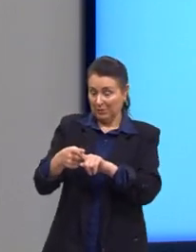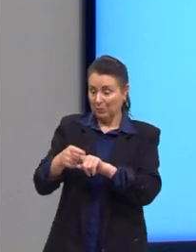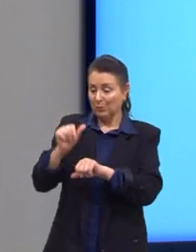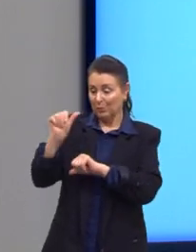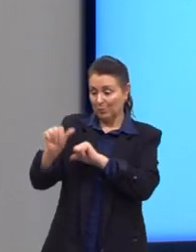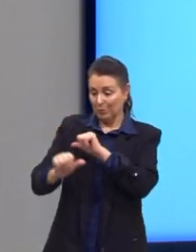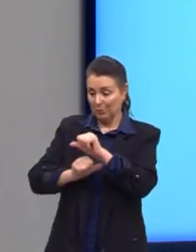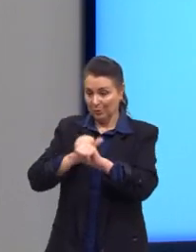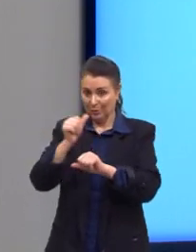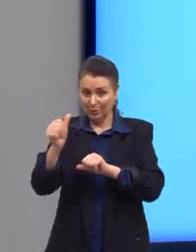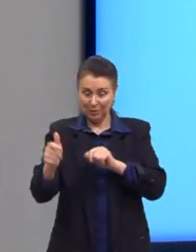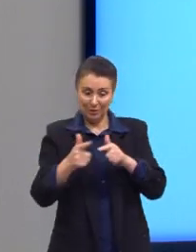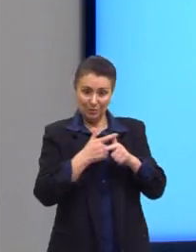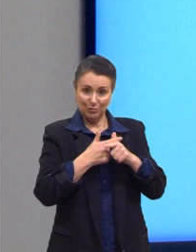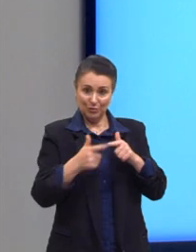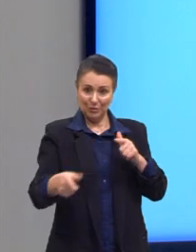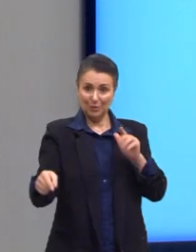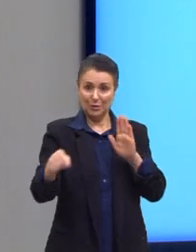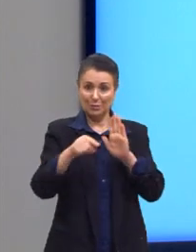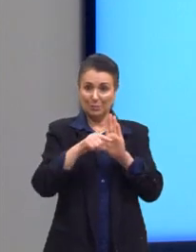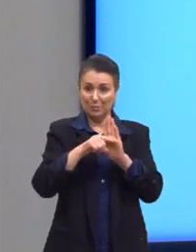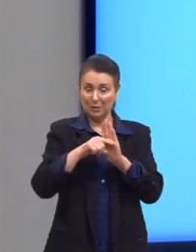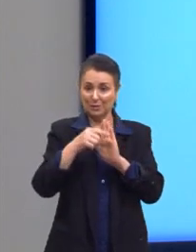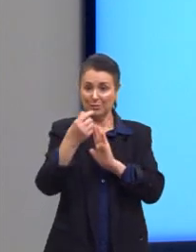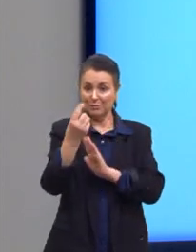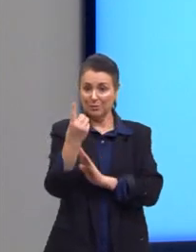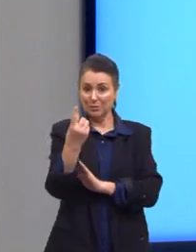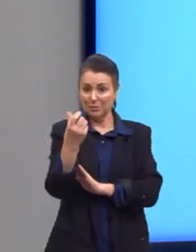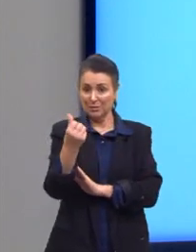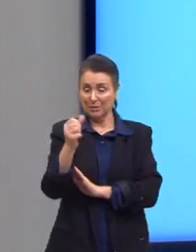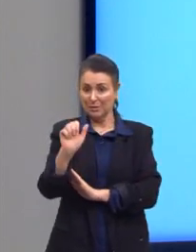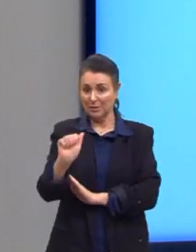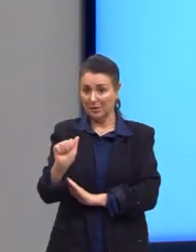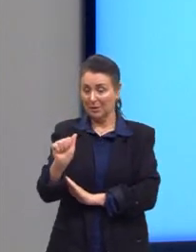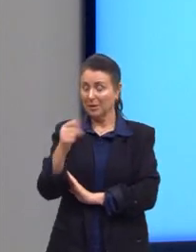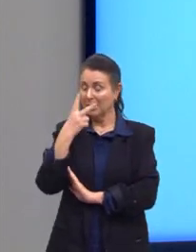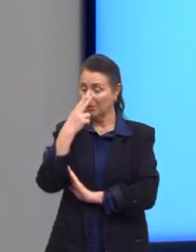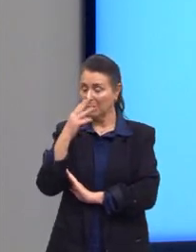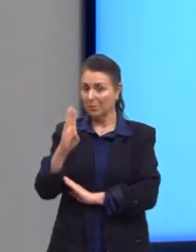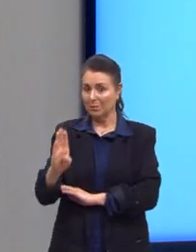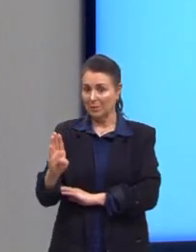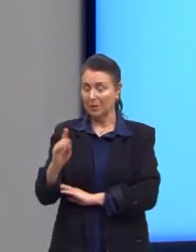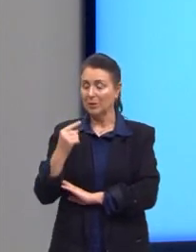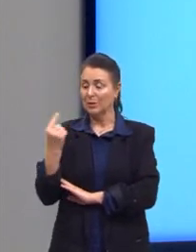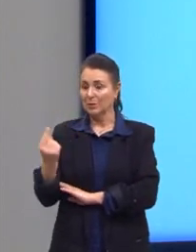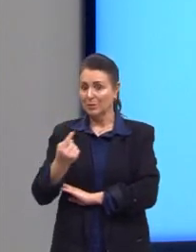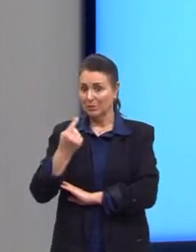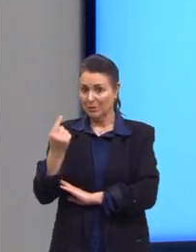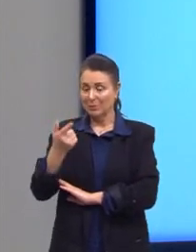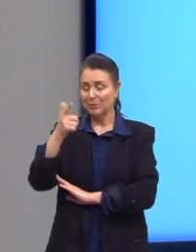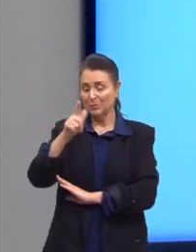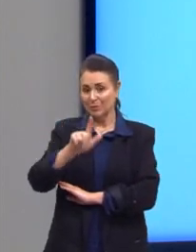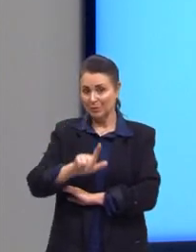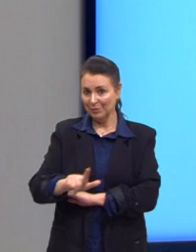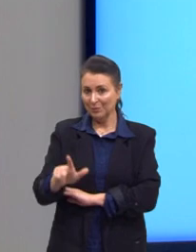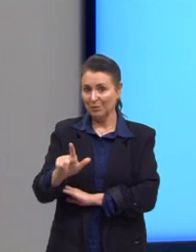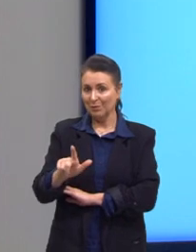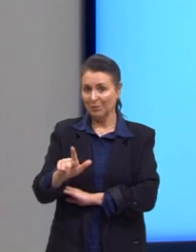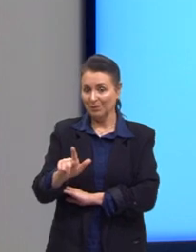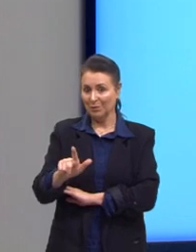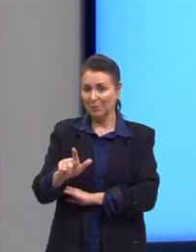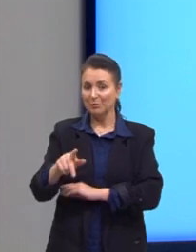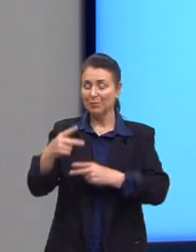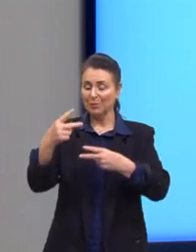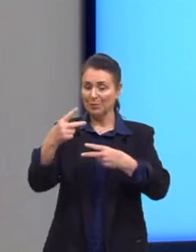passa dividindo, né? Ficaria menos 16a, então, igual a b. Isolamos mais uma ali dos